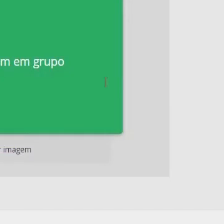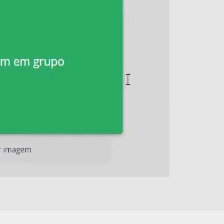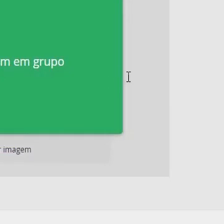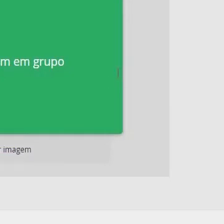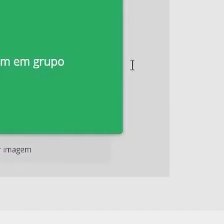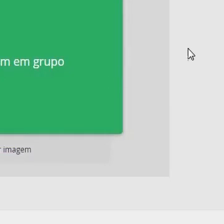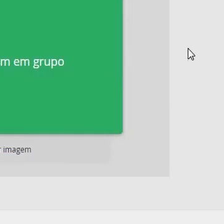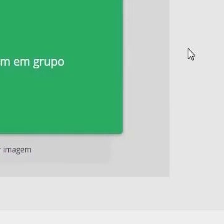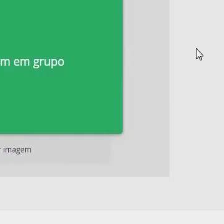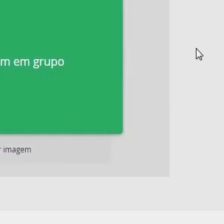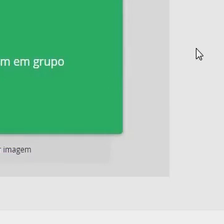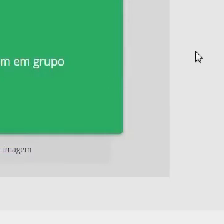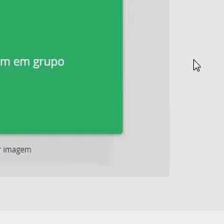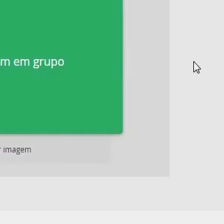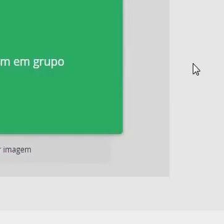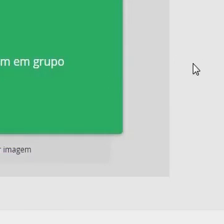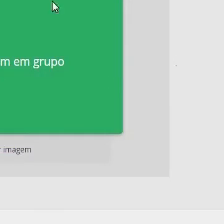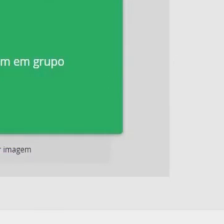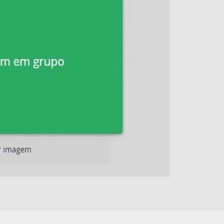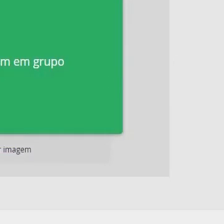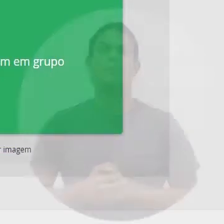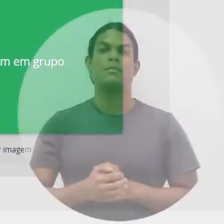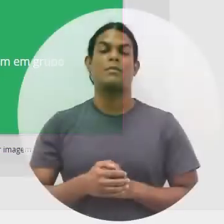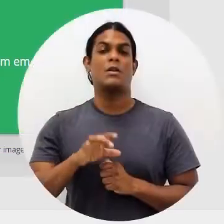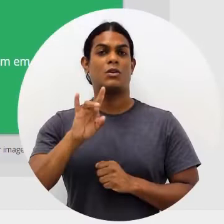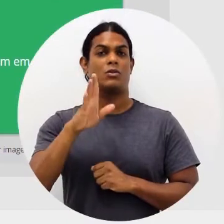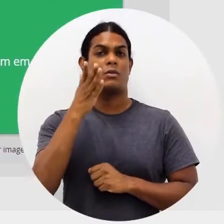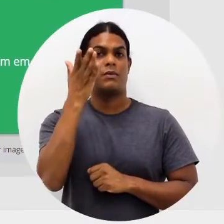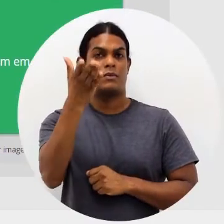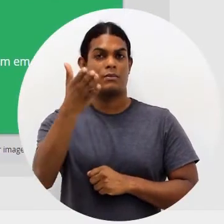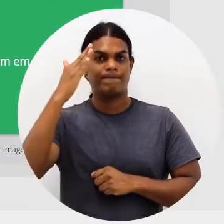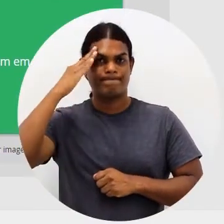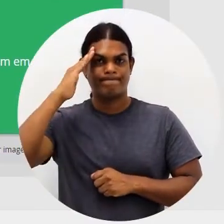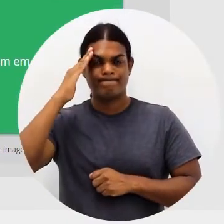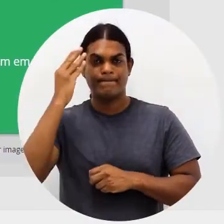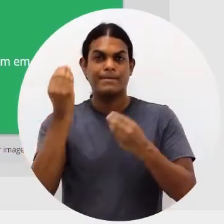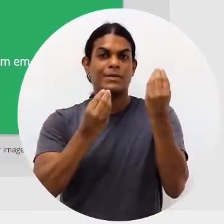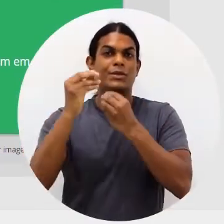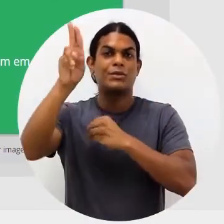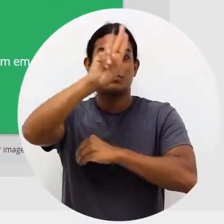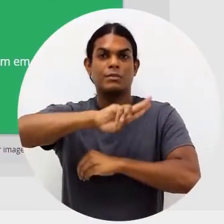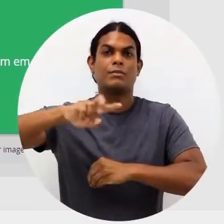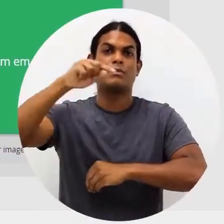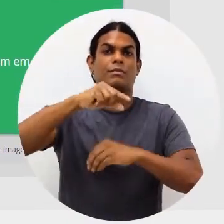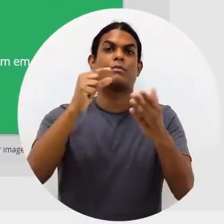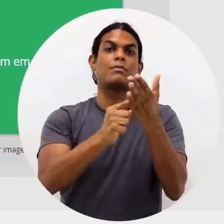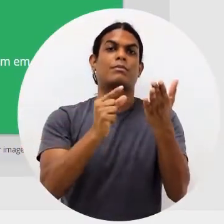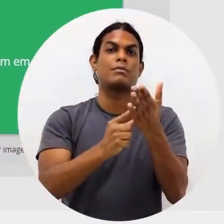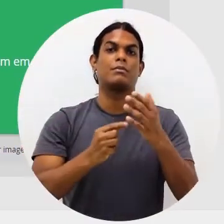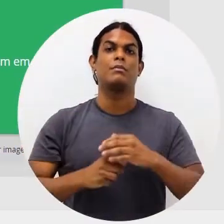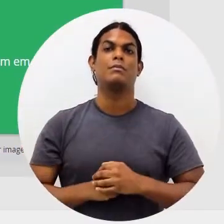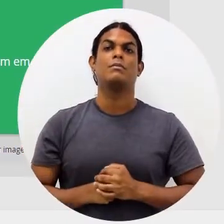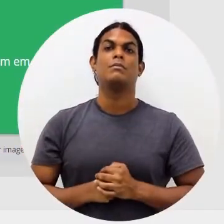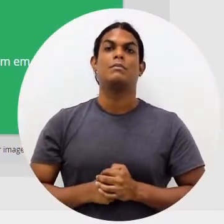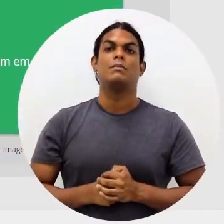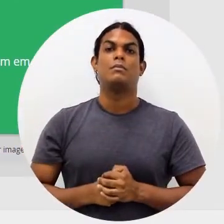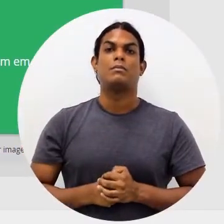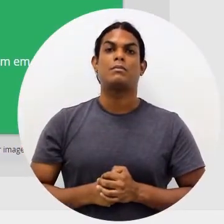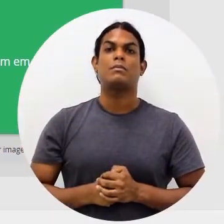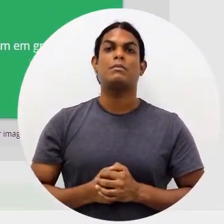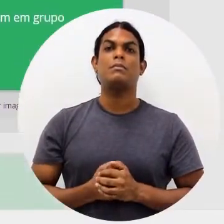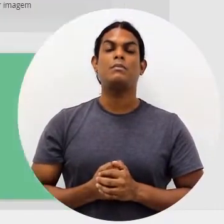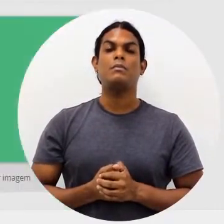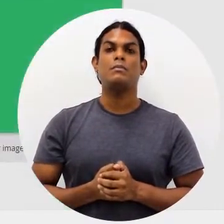com uma complicação. Na verdade, a ideia aqui é só que vocês aprendam como utilizar o aplicativo. A gente vai vir aqui de novo, inserir